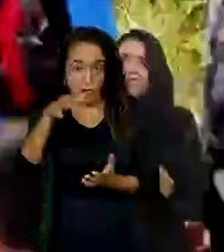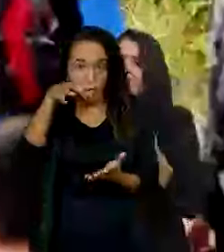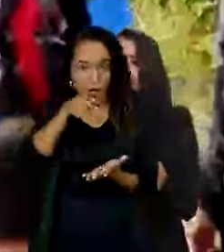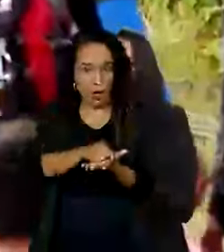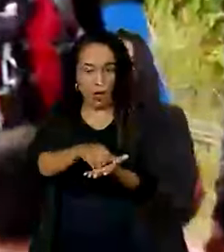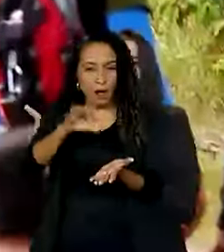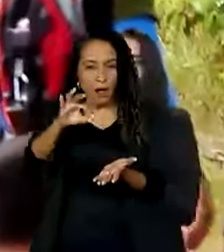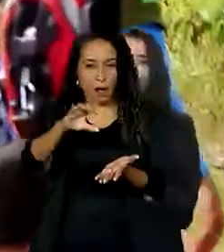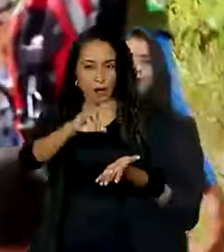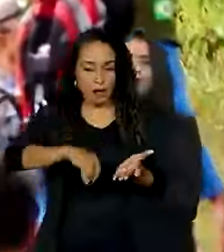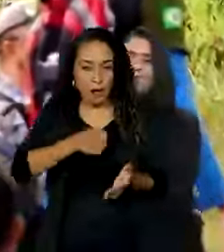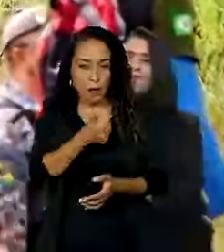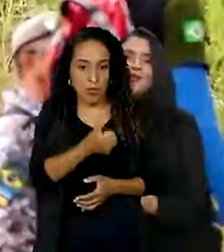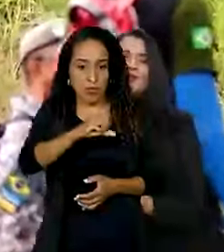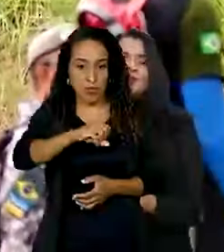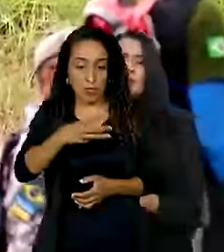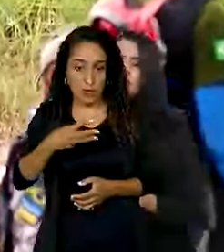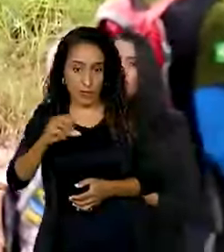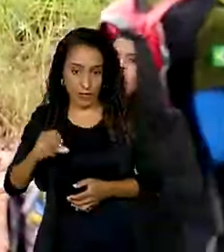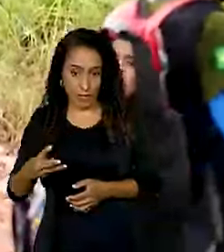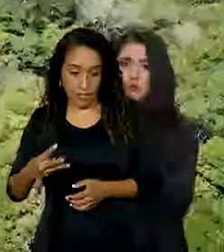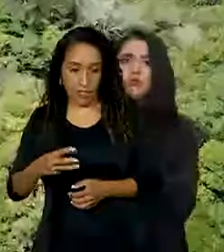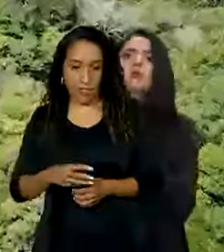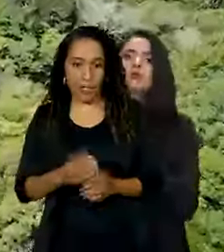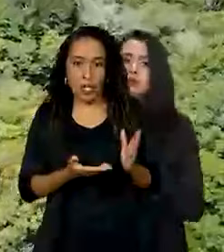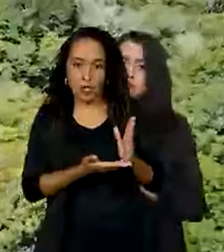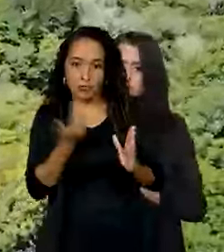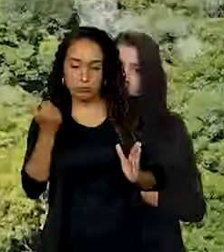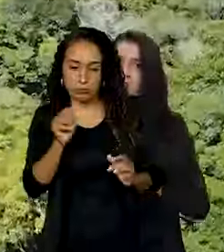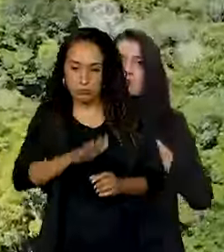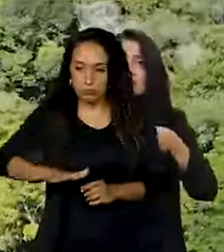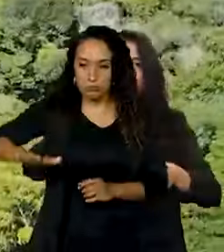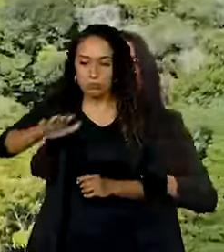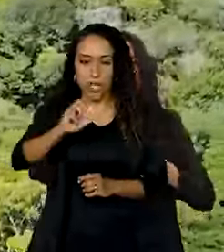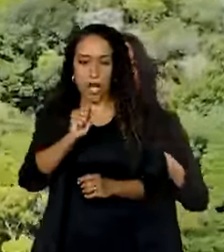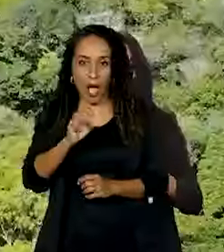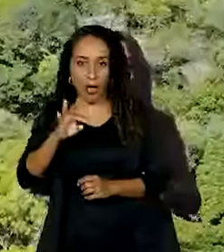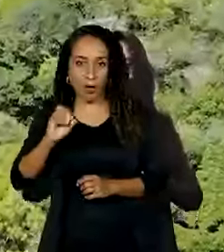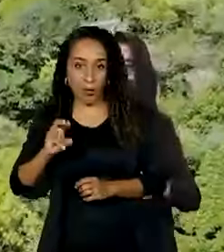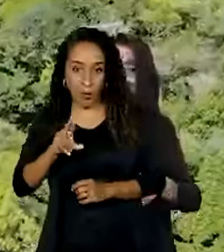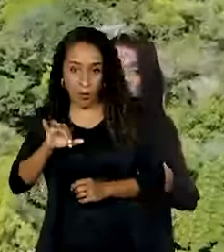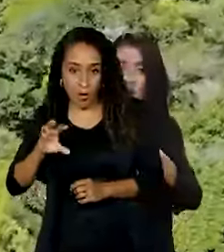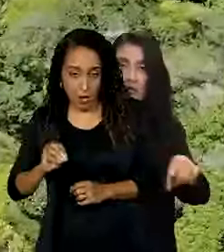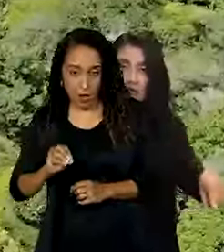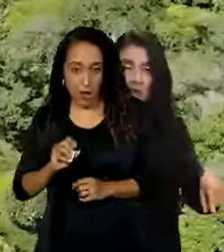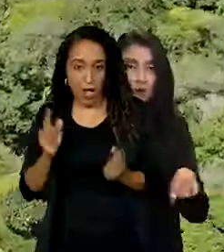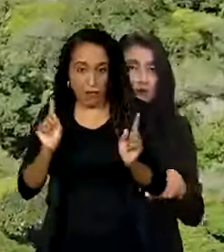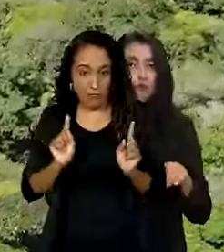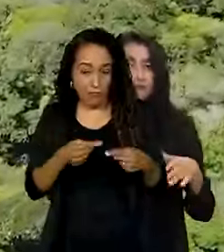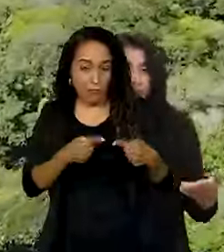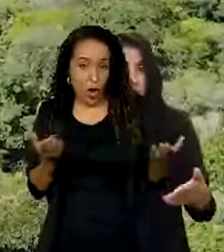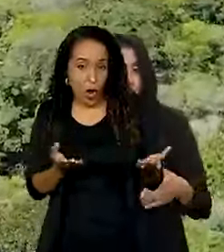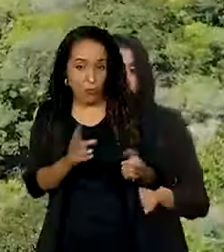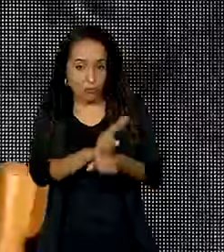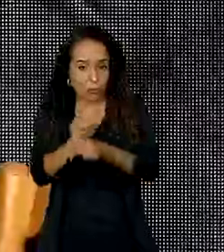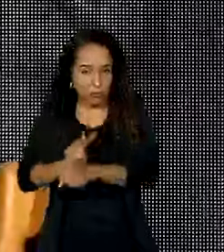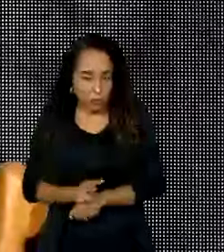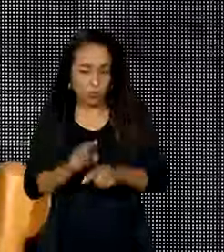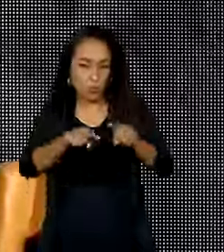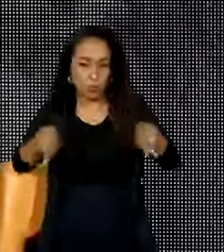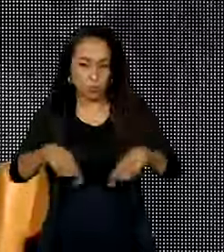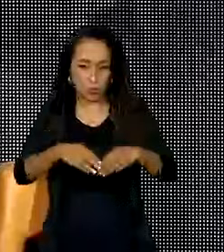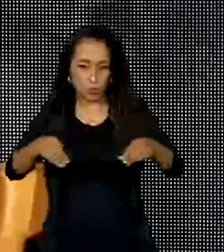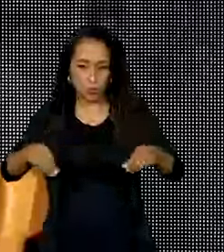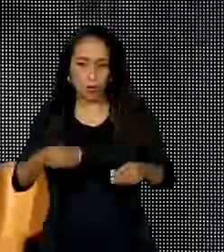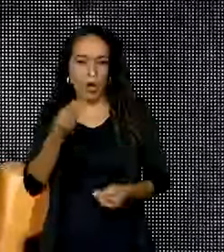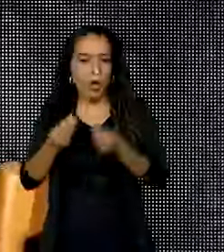1993. Com a desintrusão do Alto Rio Guamá, o desafio agora é a proteção do território. Como que